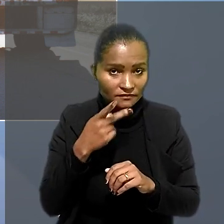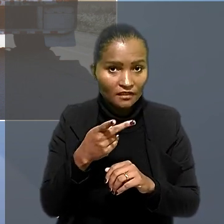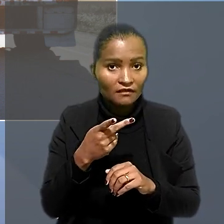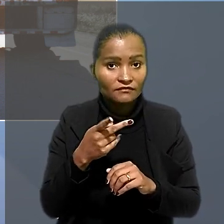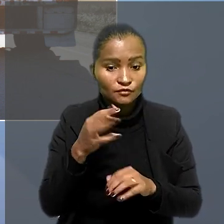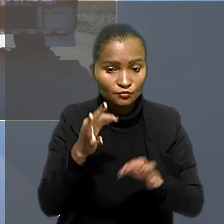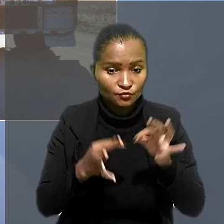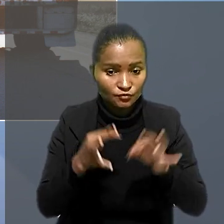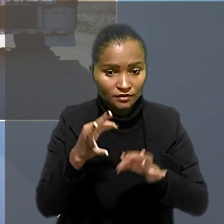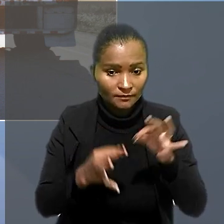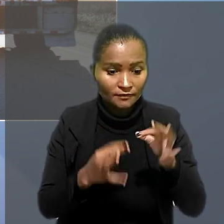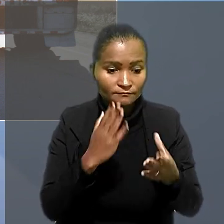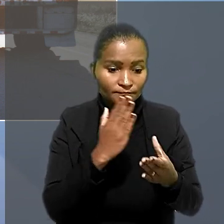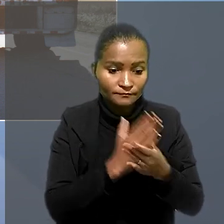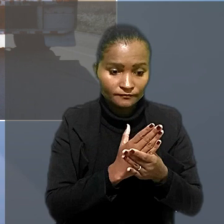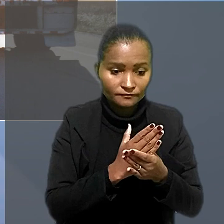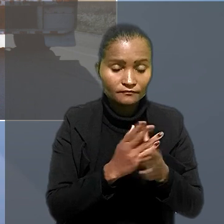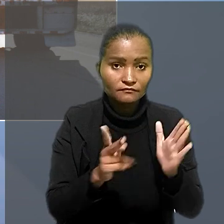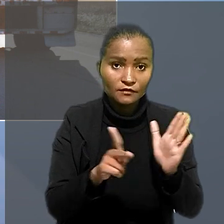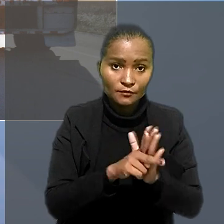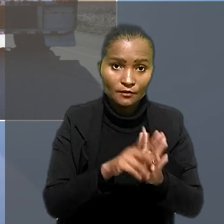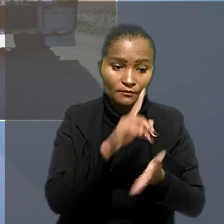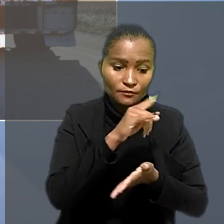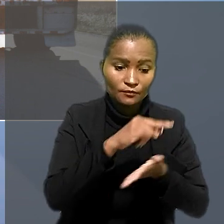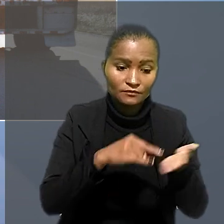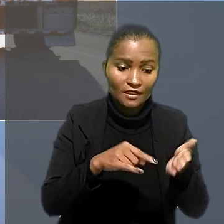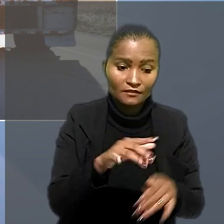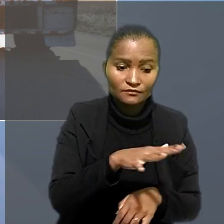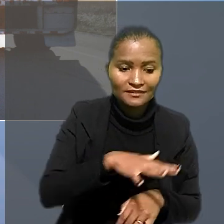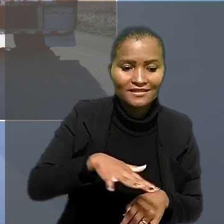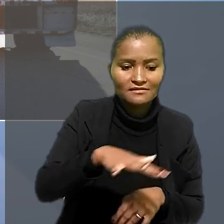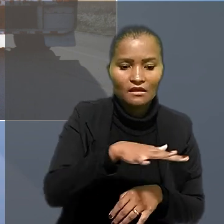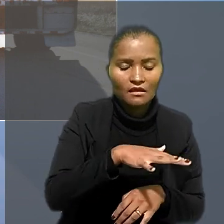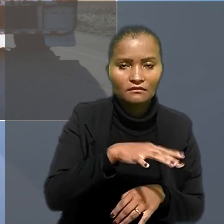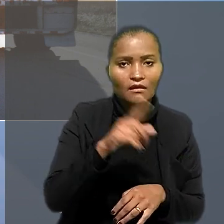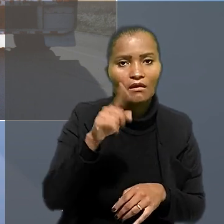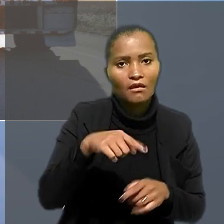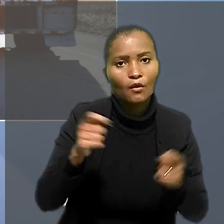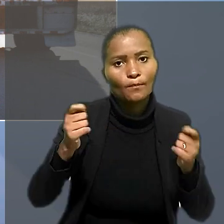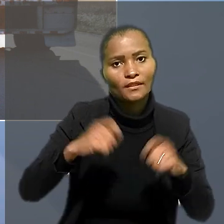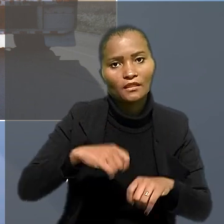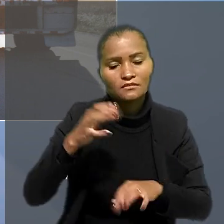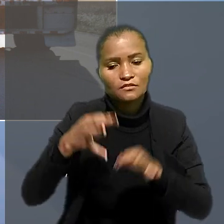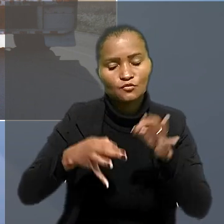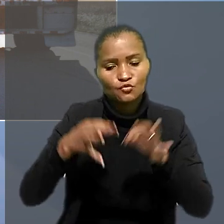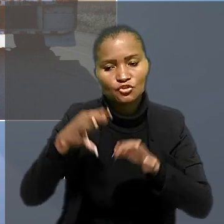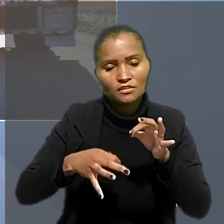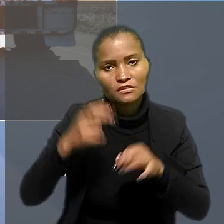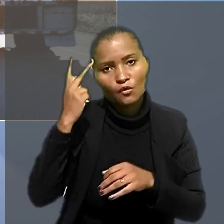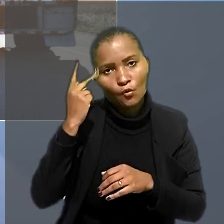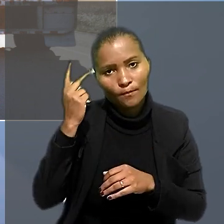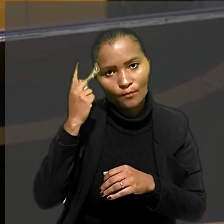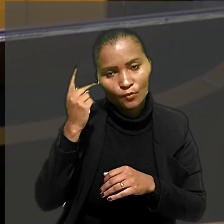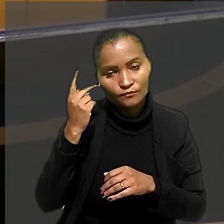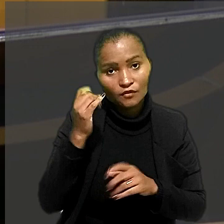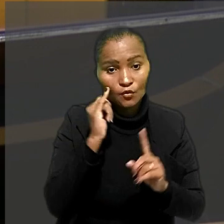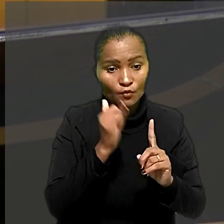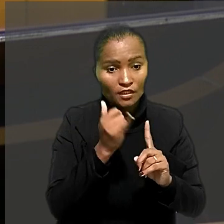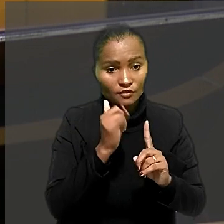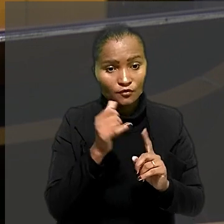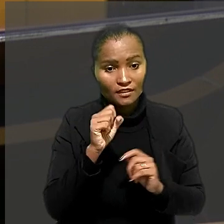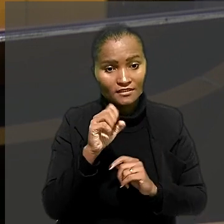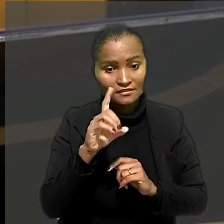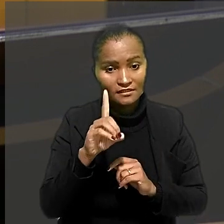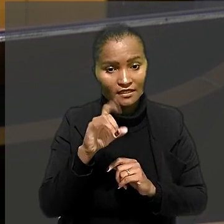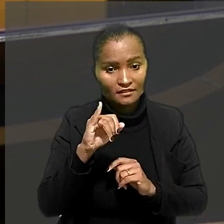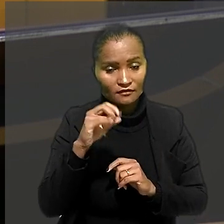expressamente que o julgamento de ações relacionadas aos contratos do ramo seria de competência da Justiça comum. O relator